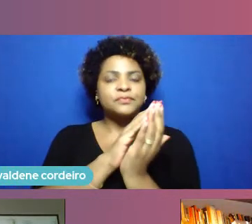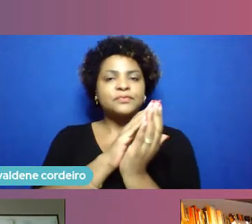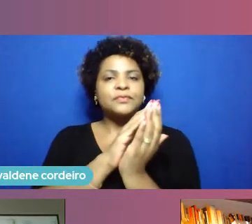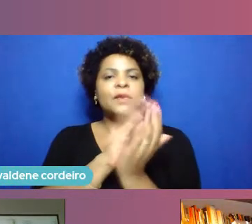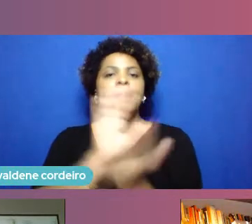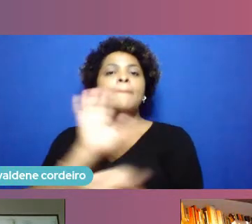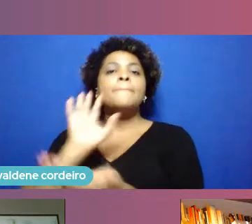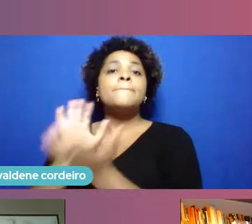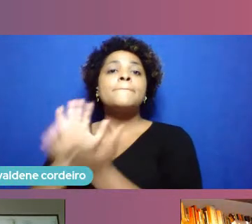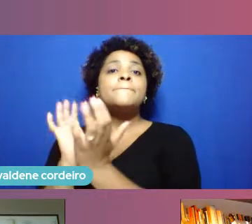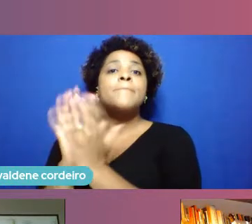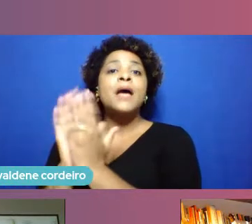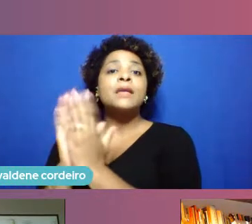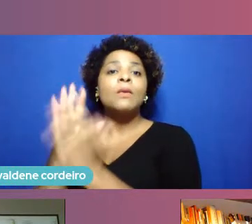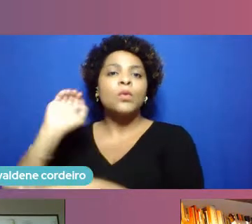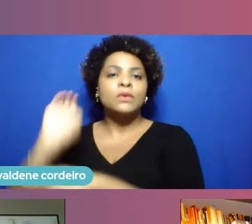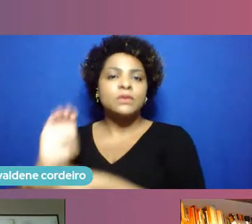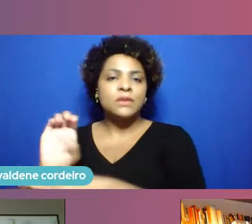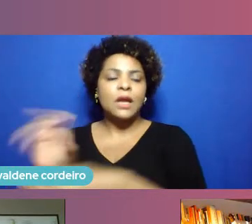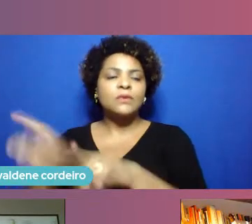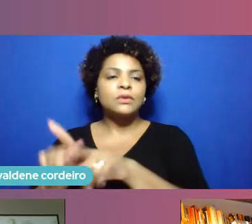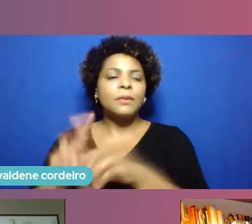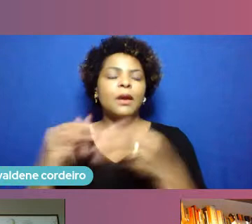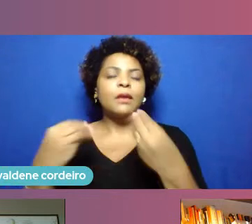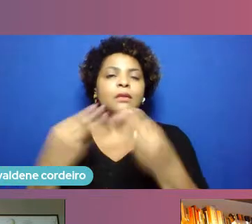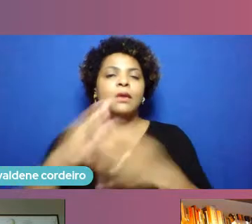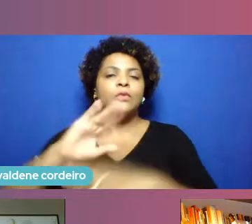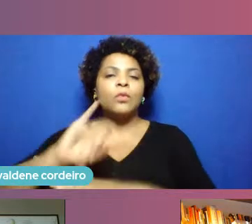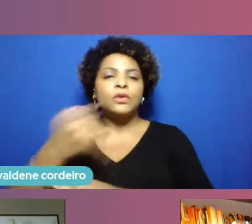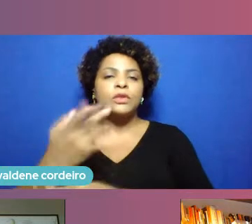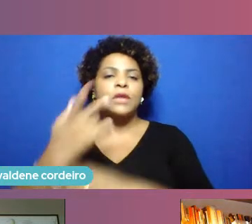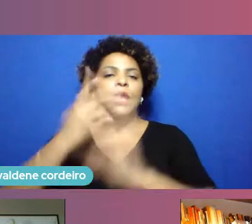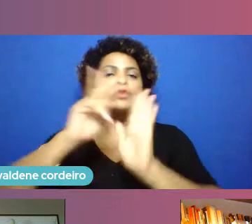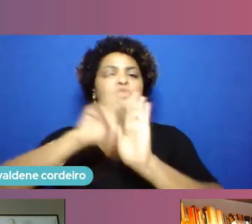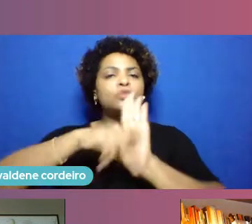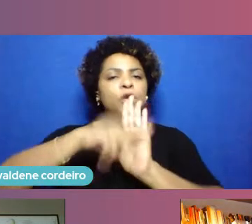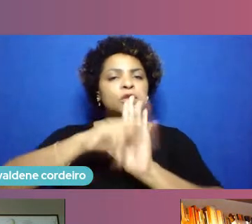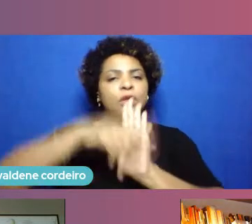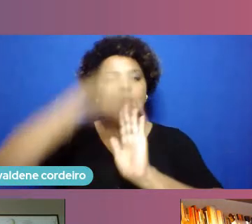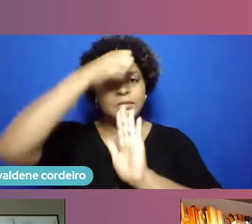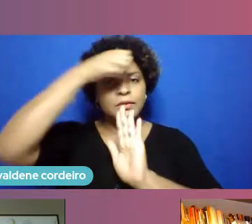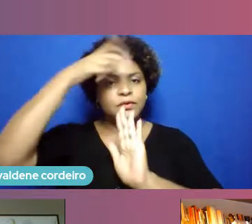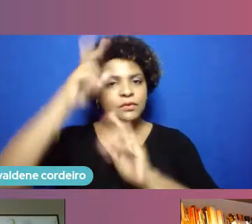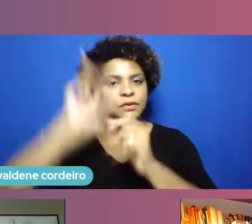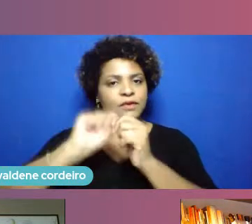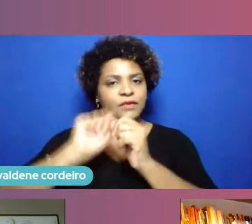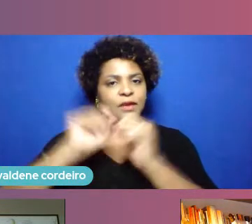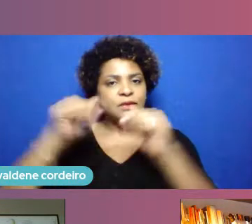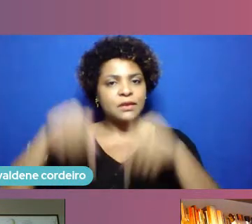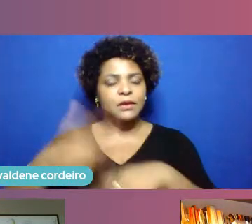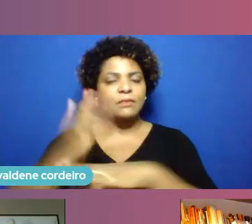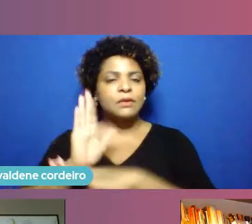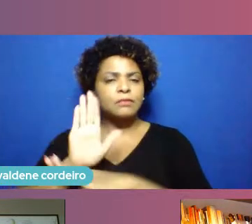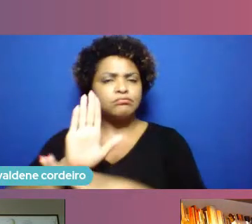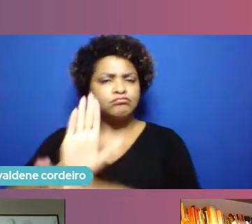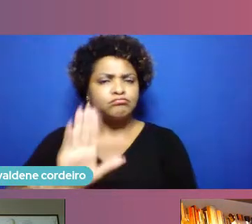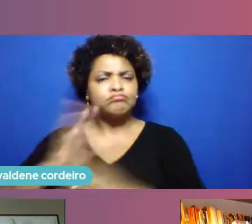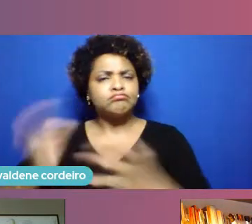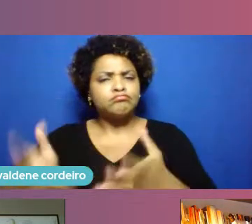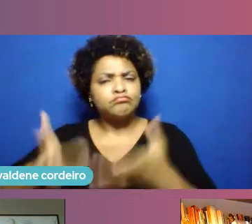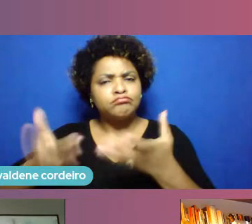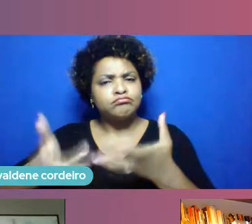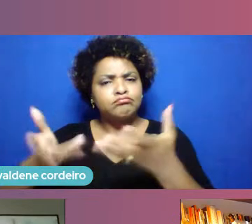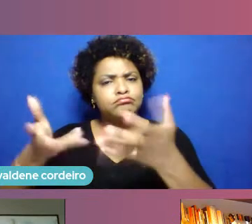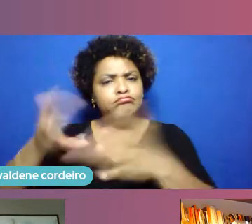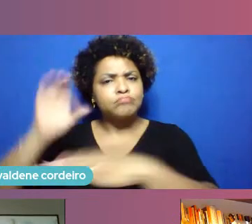as oportunidades e projetos que a Prefeitura vem fazendo para fortalecer ainda mais esse Recife como uma referência